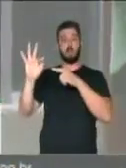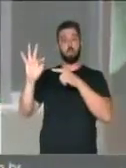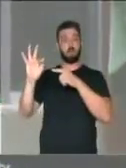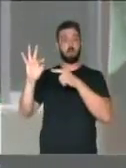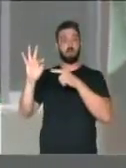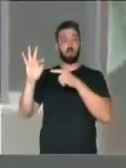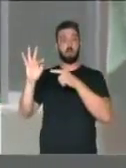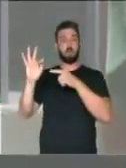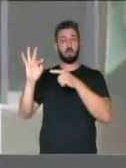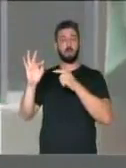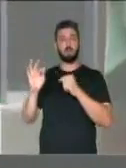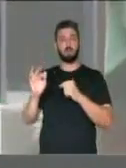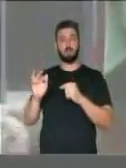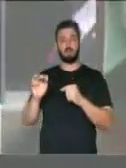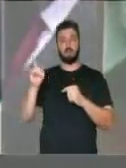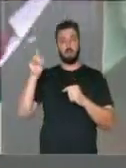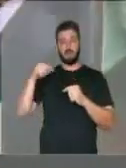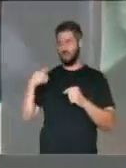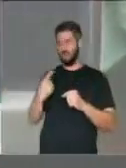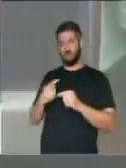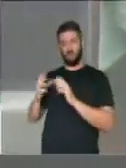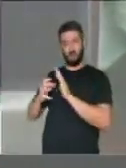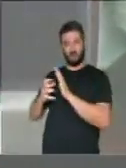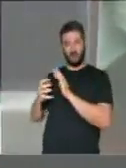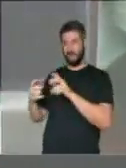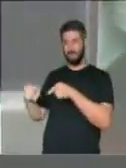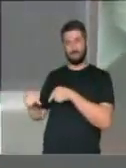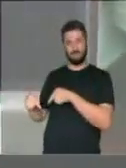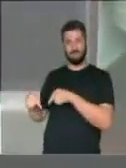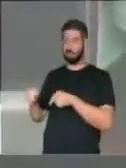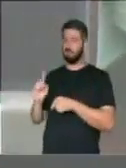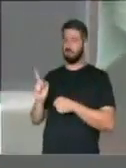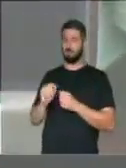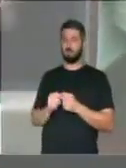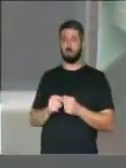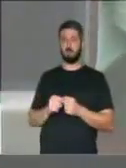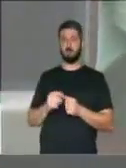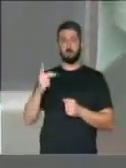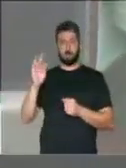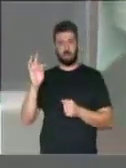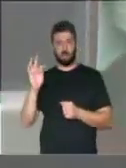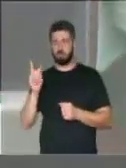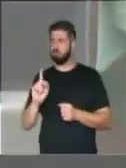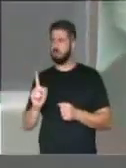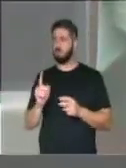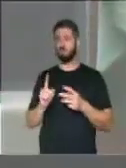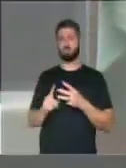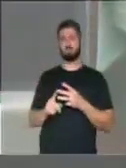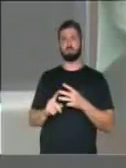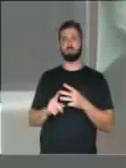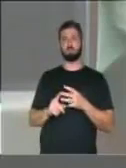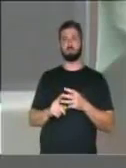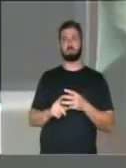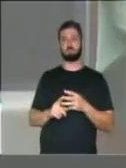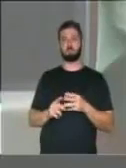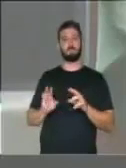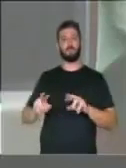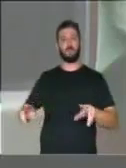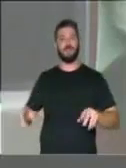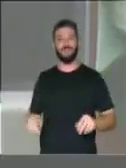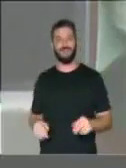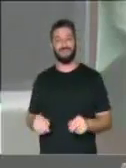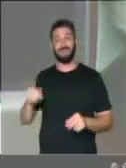STF. Não foi a oposição, não foi o PT, não foi absolutamente.